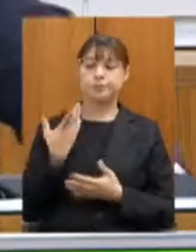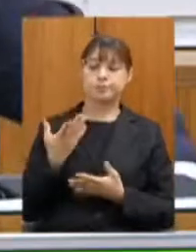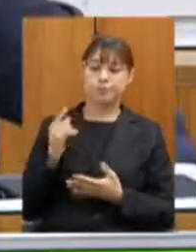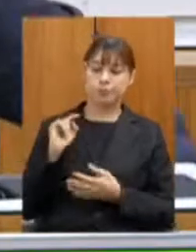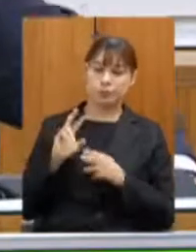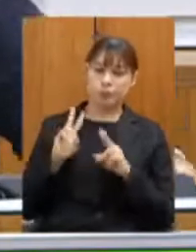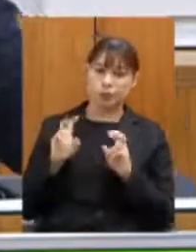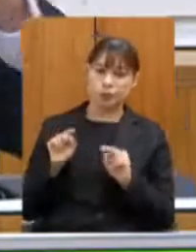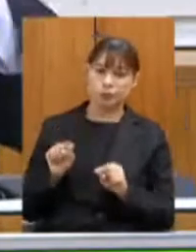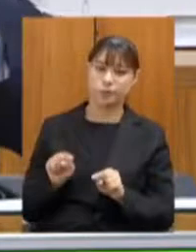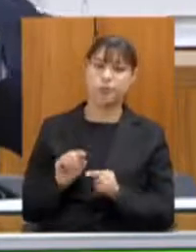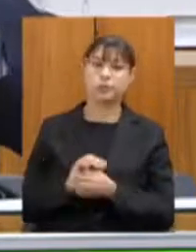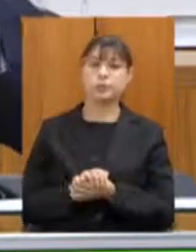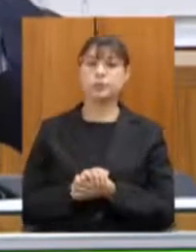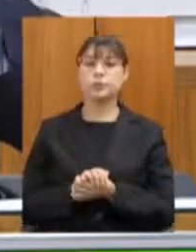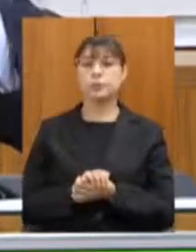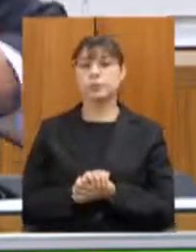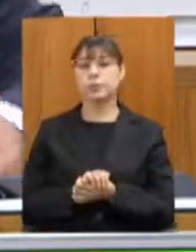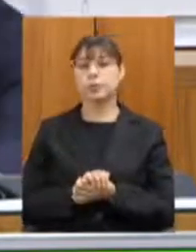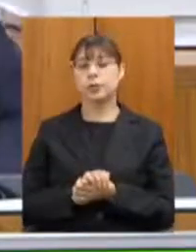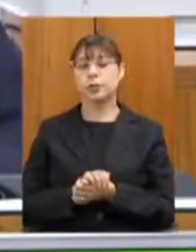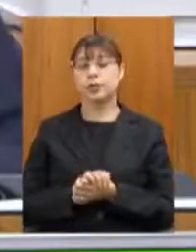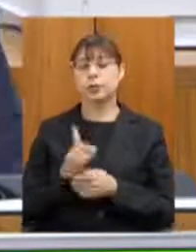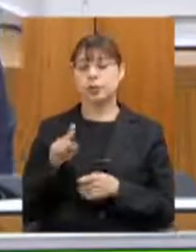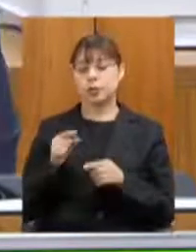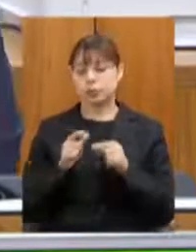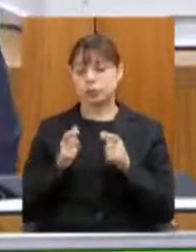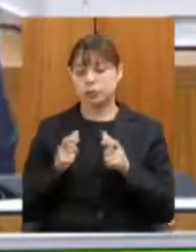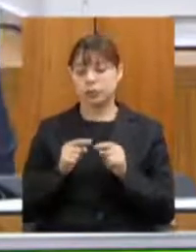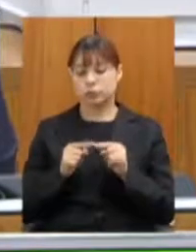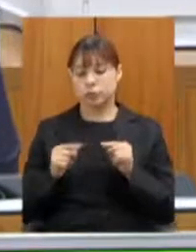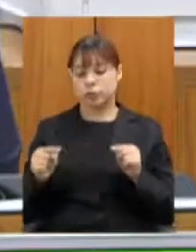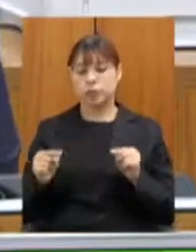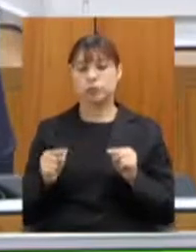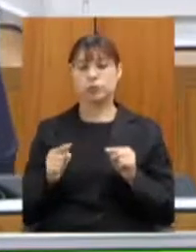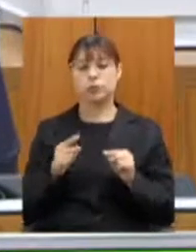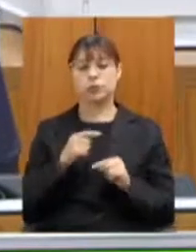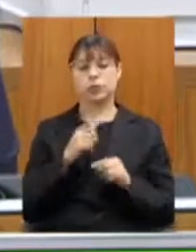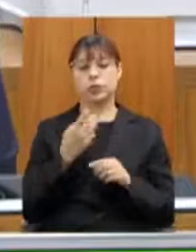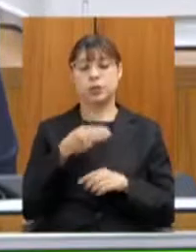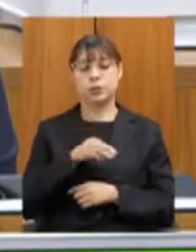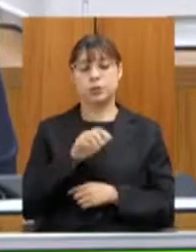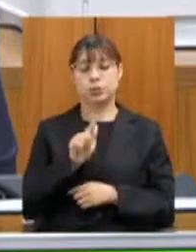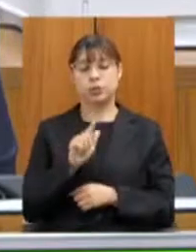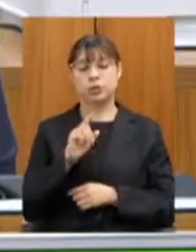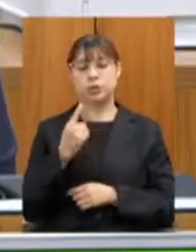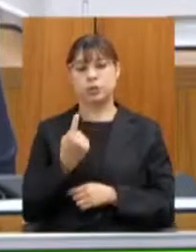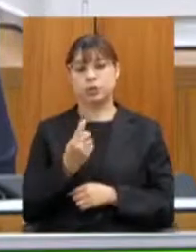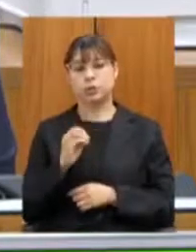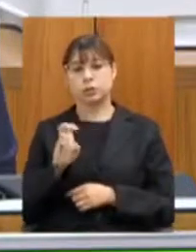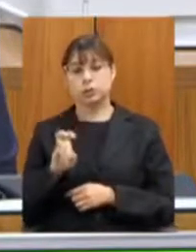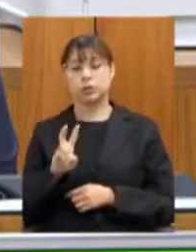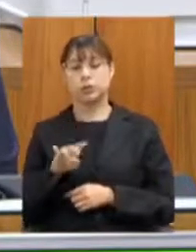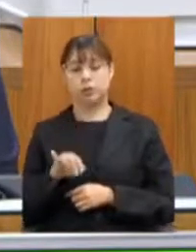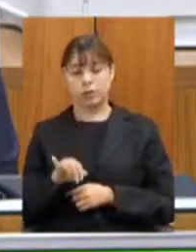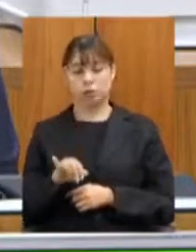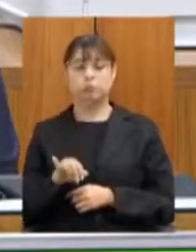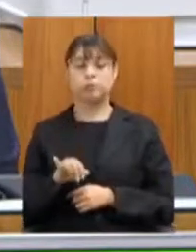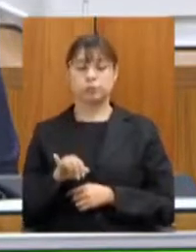pelo menos um trecho expressivo da 105 ele vai ser recuperado